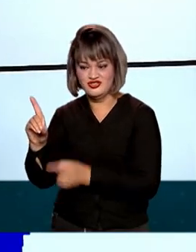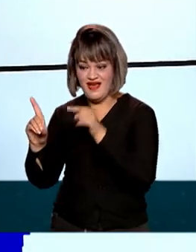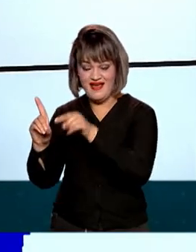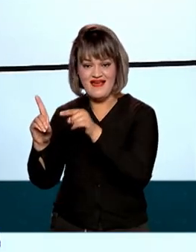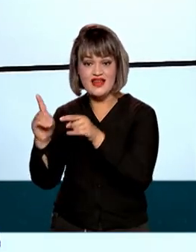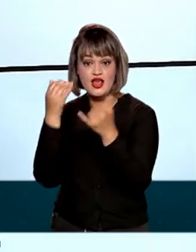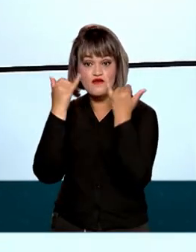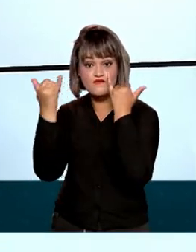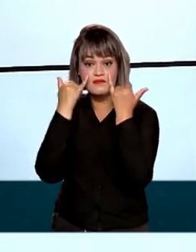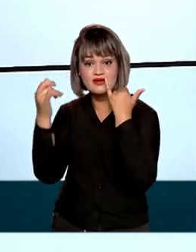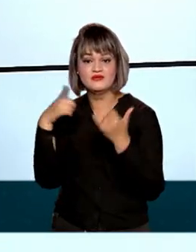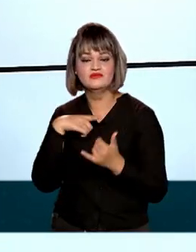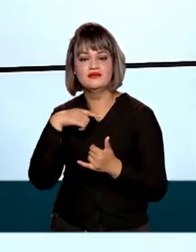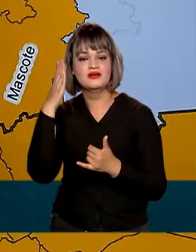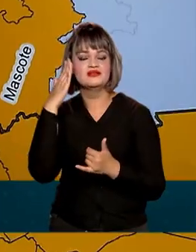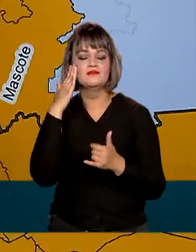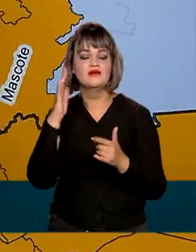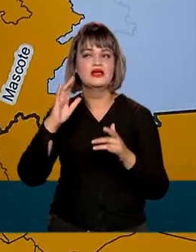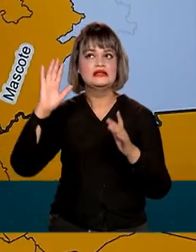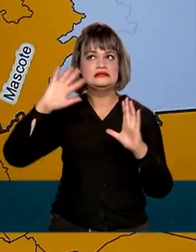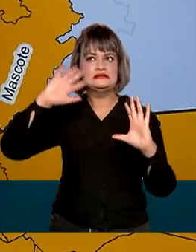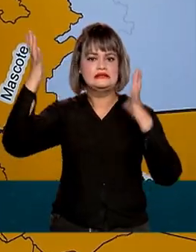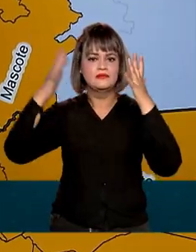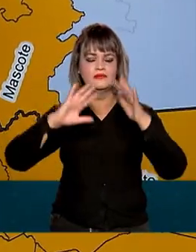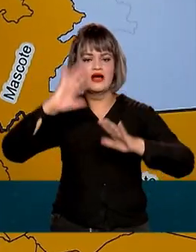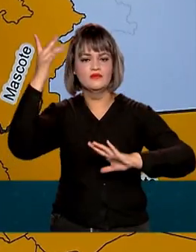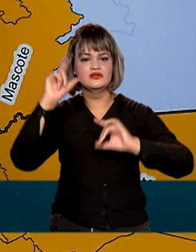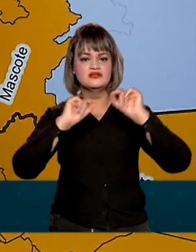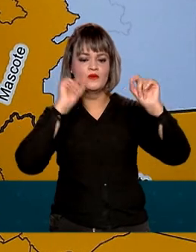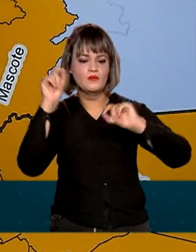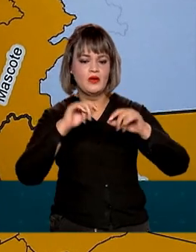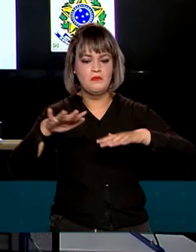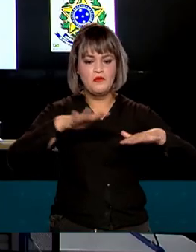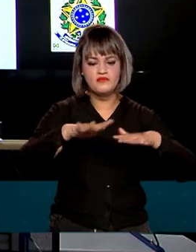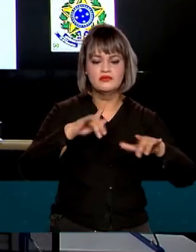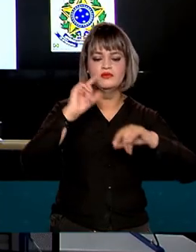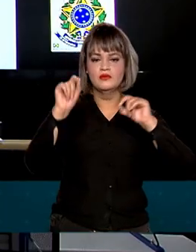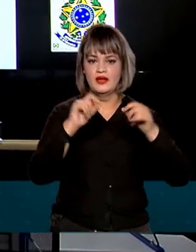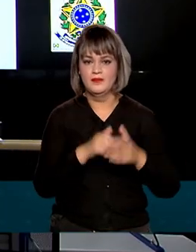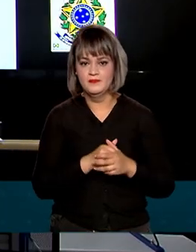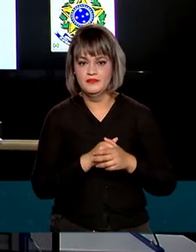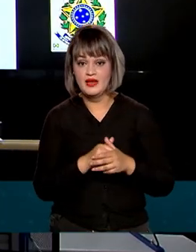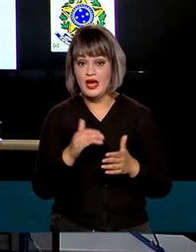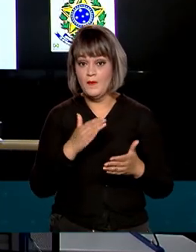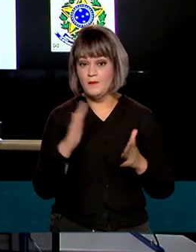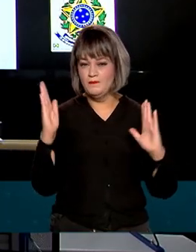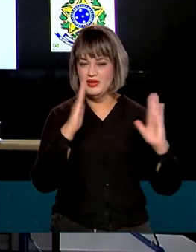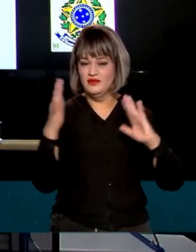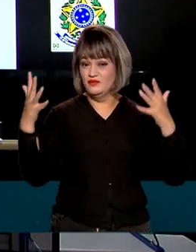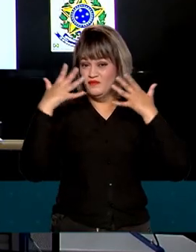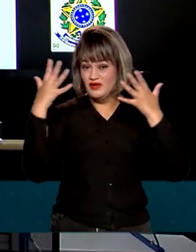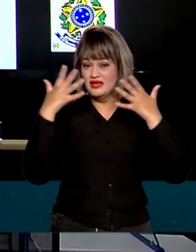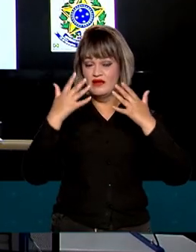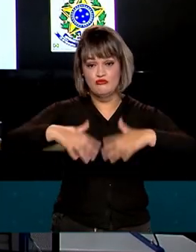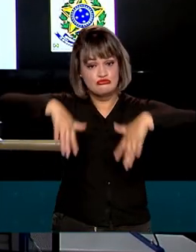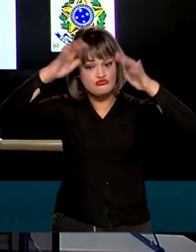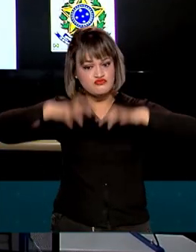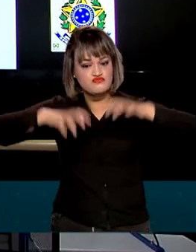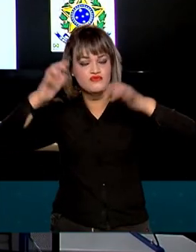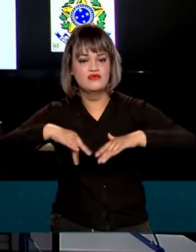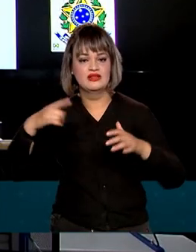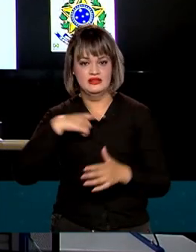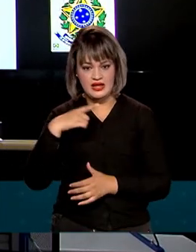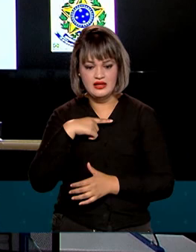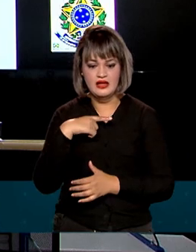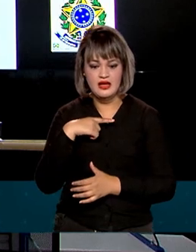informações como previsão do tempo e movimento das placas tectônicas. Com a chegada do verão e o período de fortes chuvas que